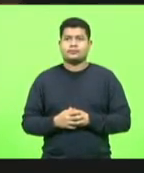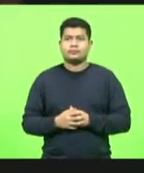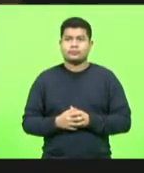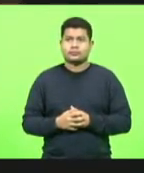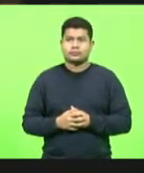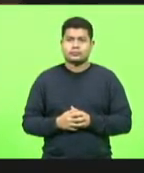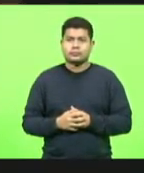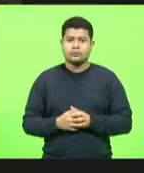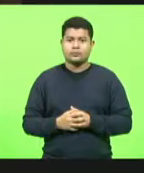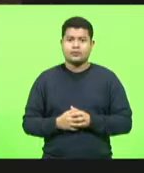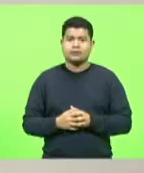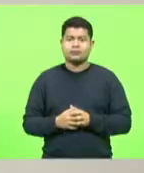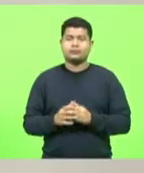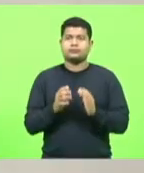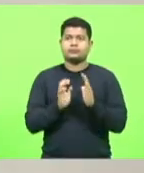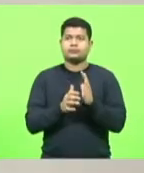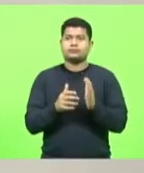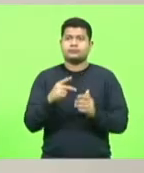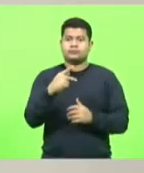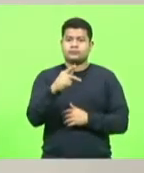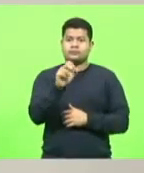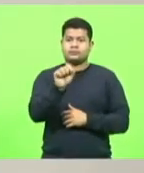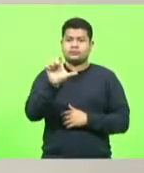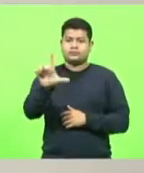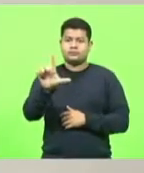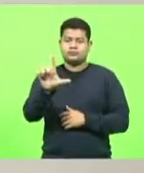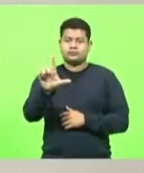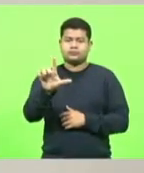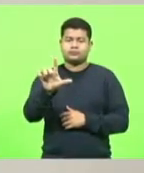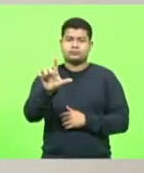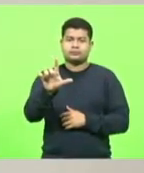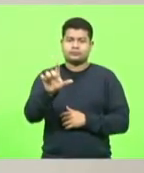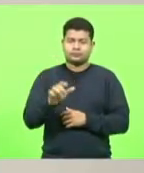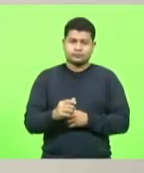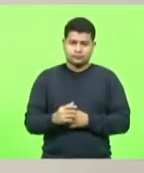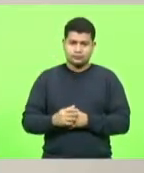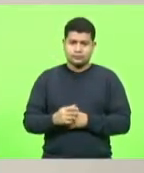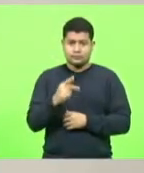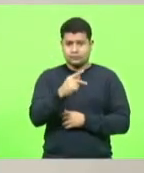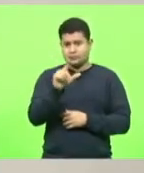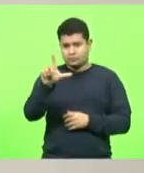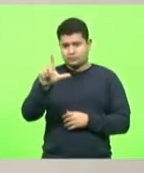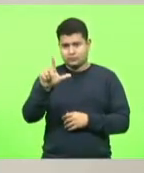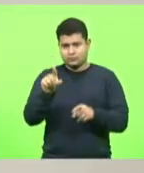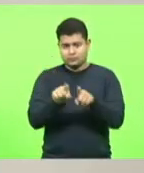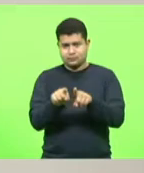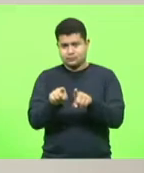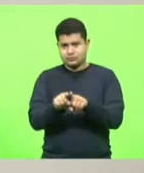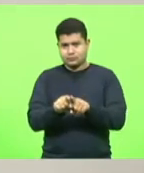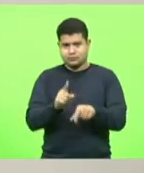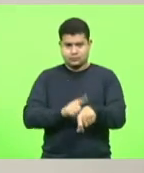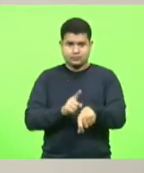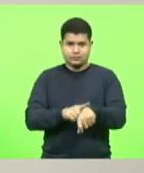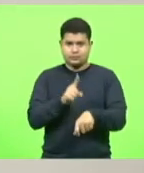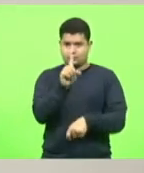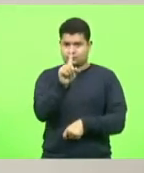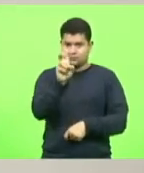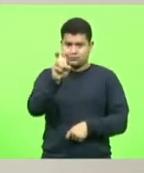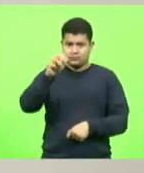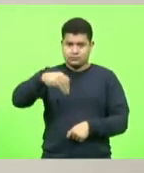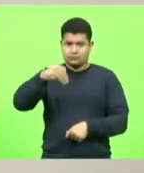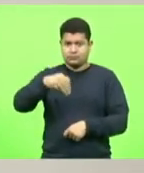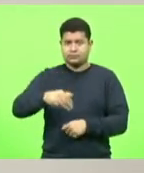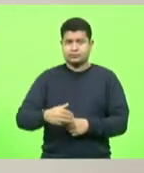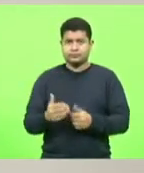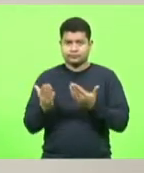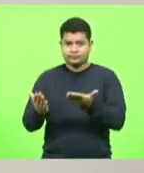Bloco PSL, Partido Liberal, PL, por 15 minutos. Maurício Kudilak.